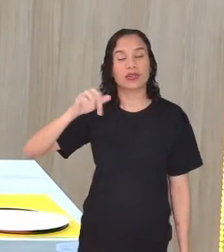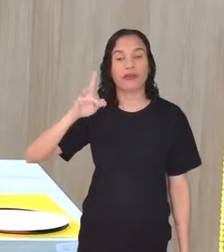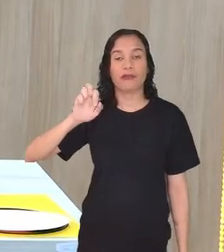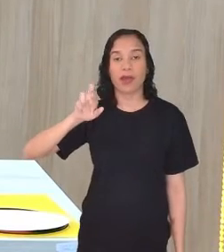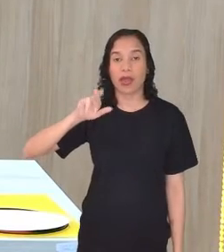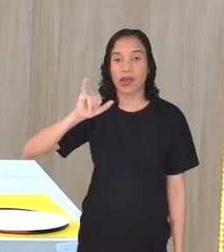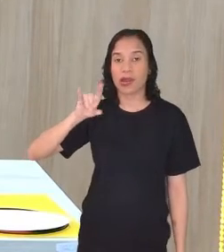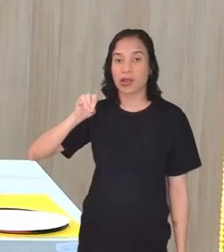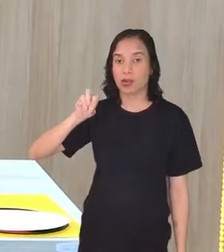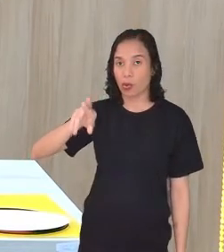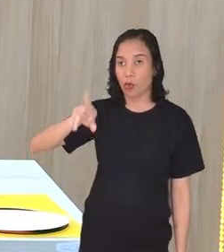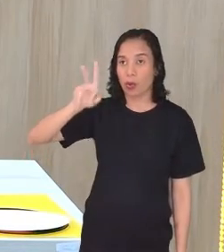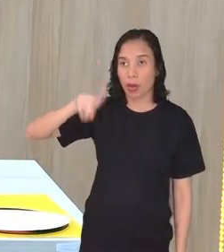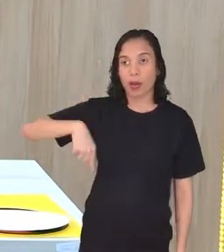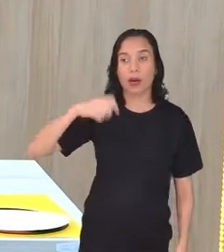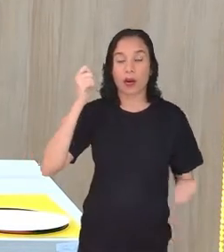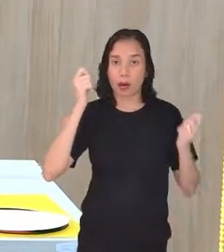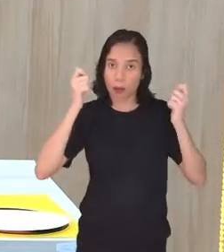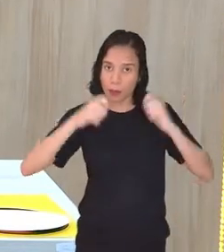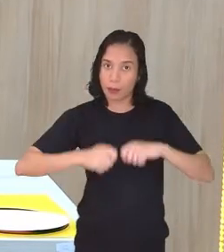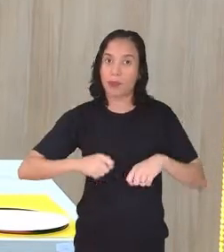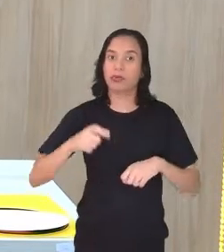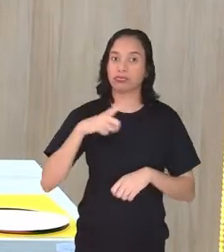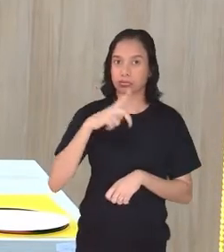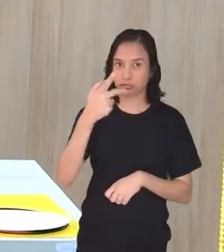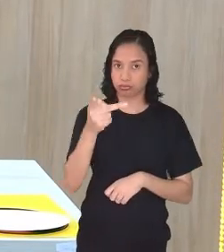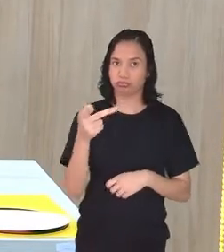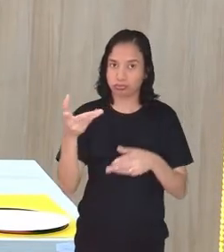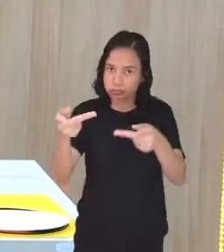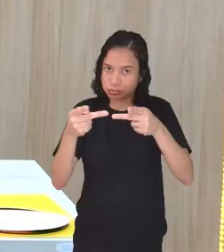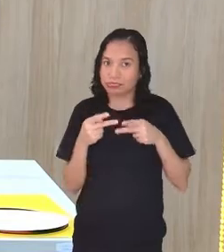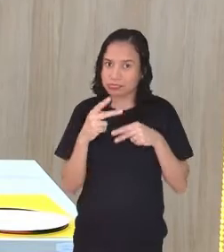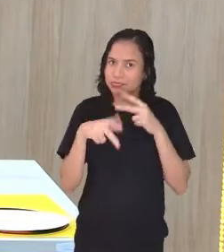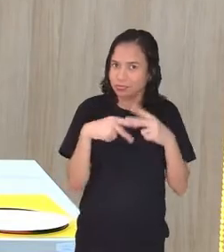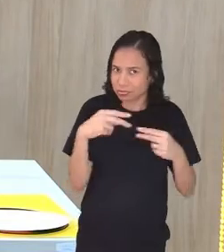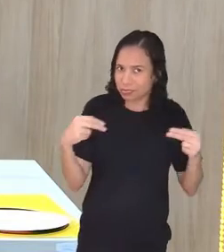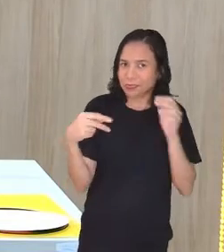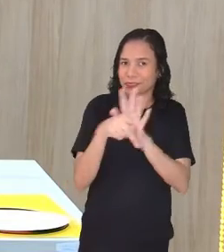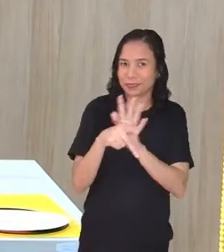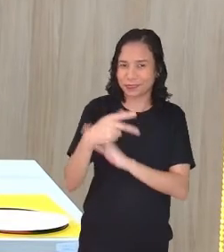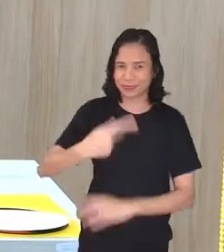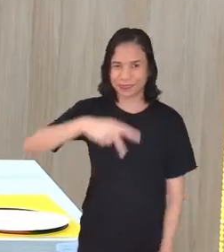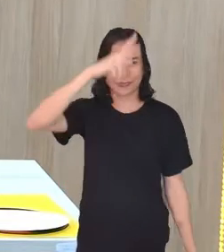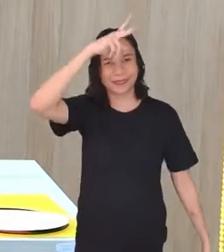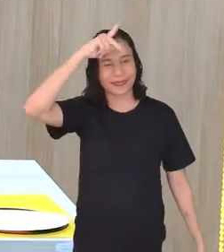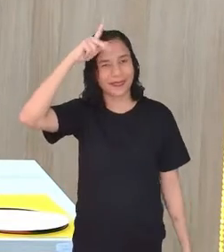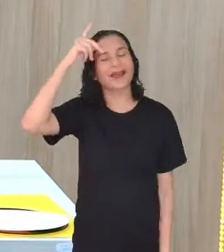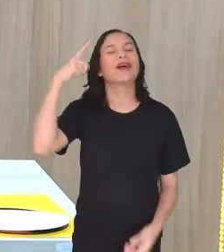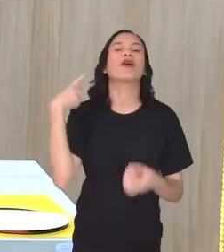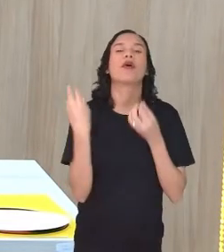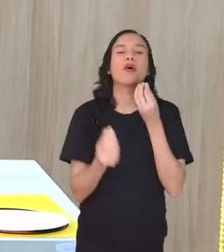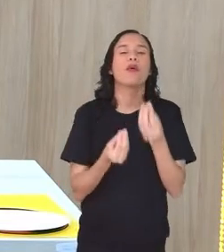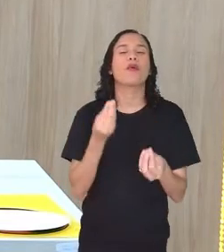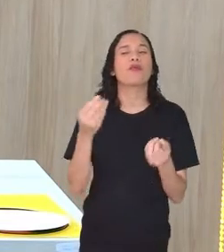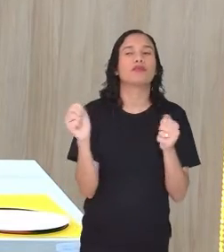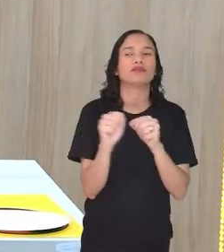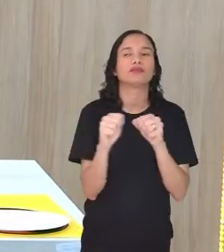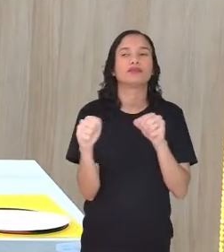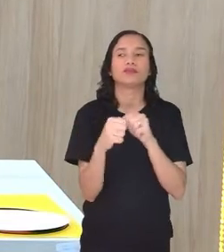medir ângulo e que você, da rede municipal, ganhou no seu kit. Então, como é que eu vou fazer? Eu vou colocar